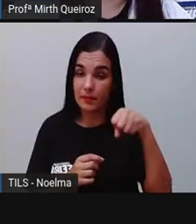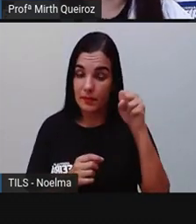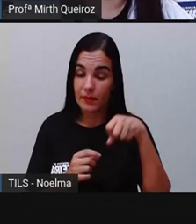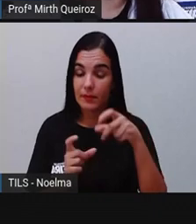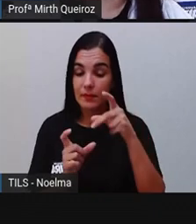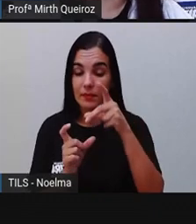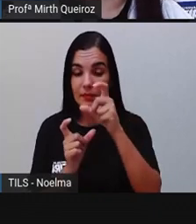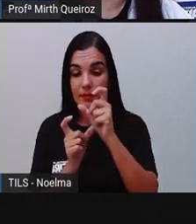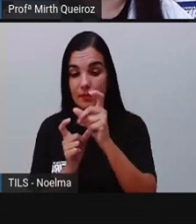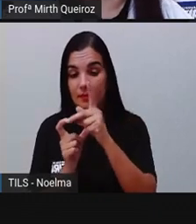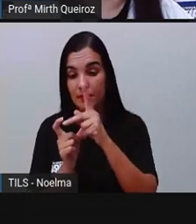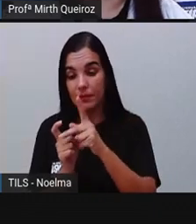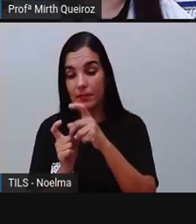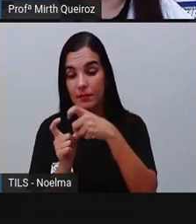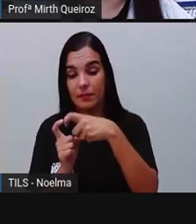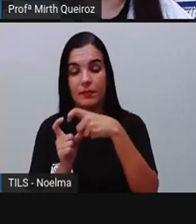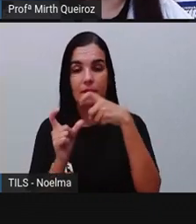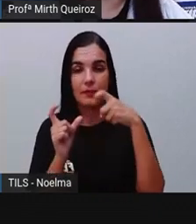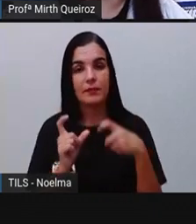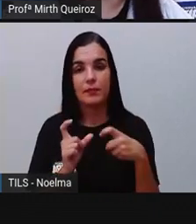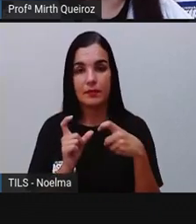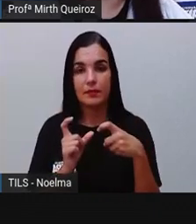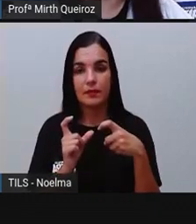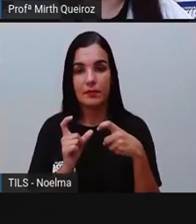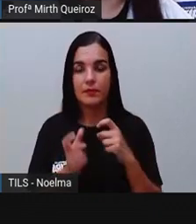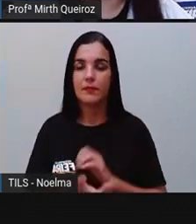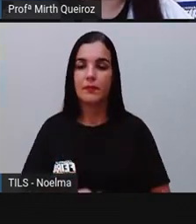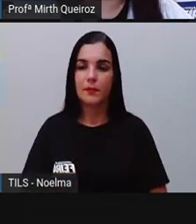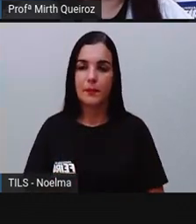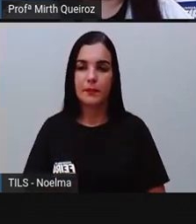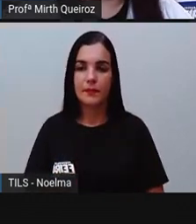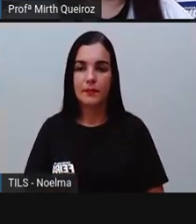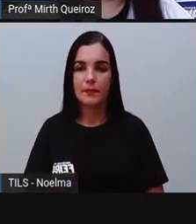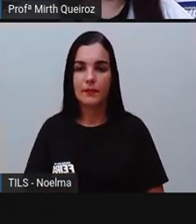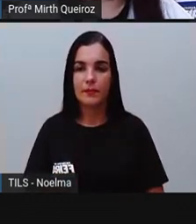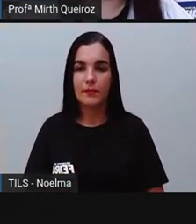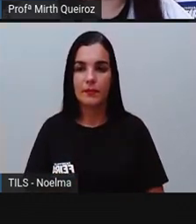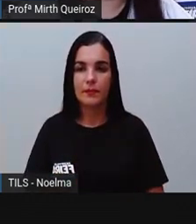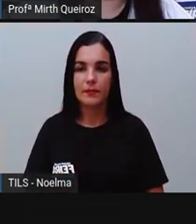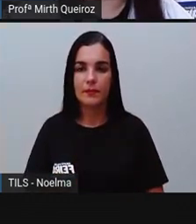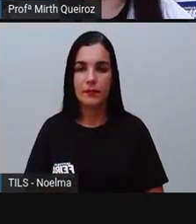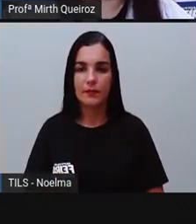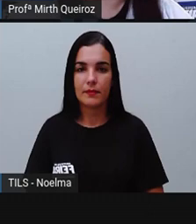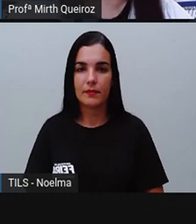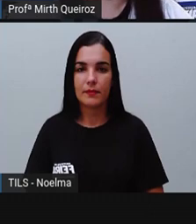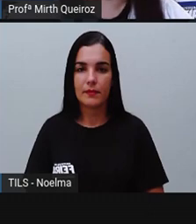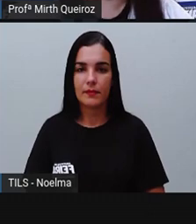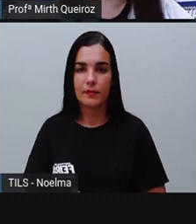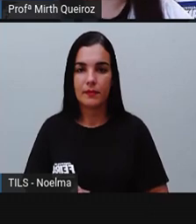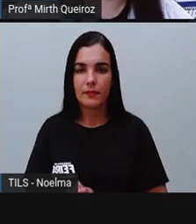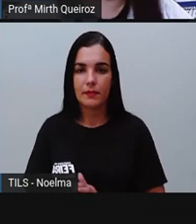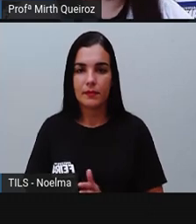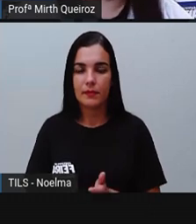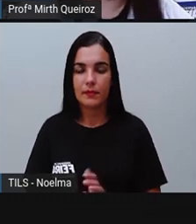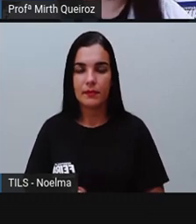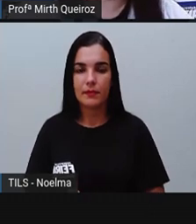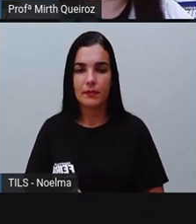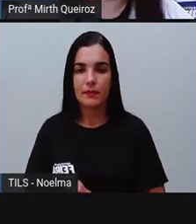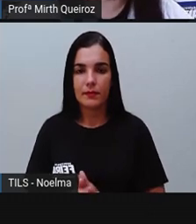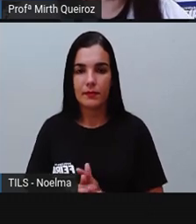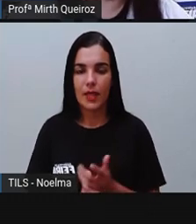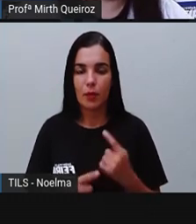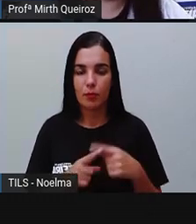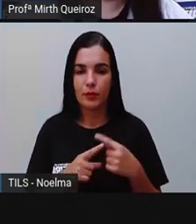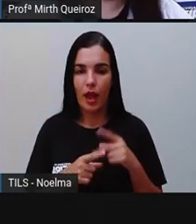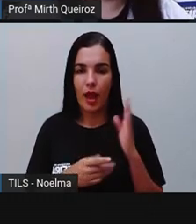faz com que essa palavra, ela seja paroxítona, né? E, nesse caso, a penúltima sílaba em